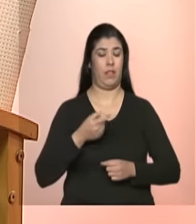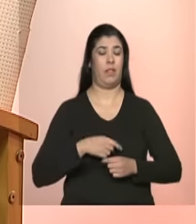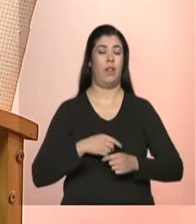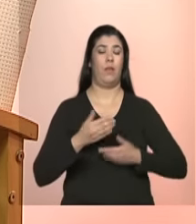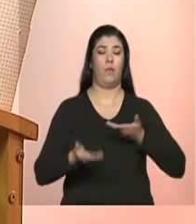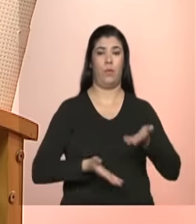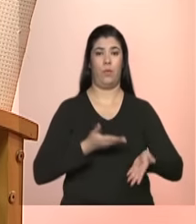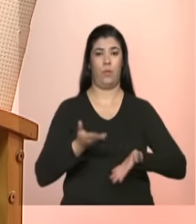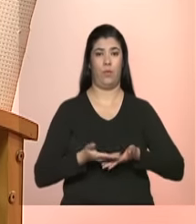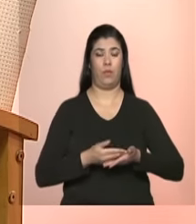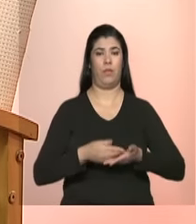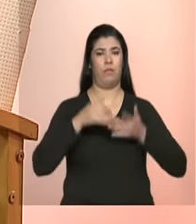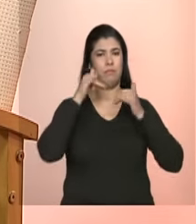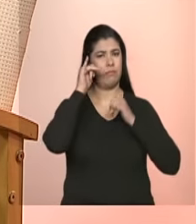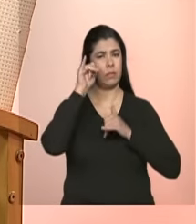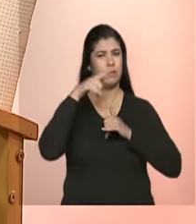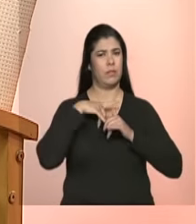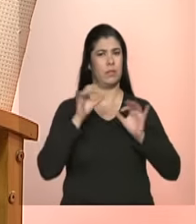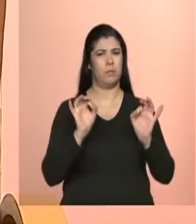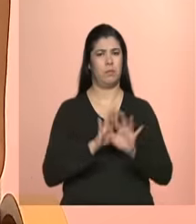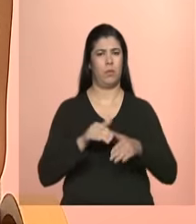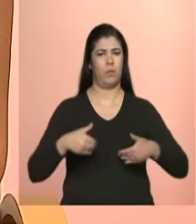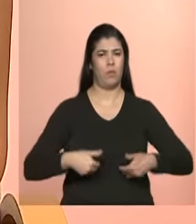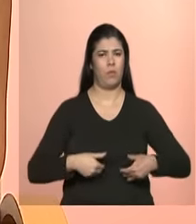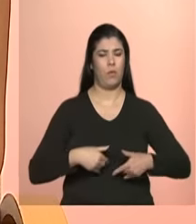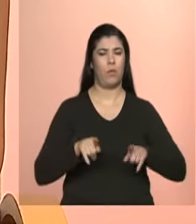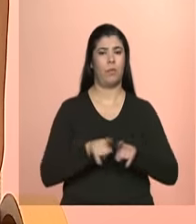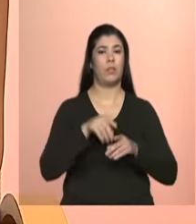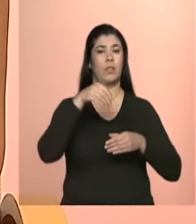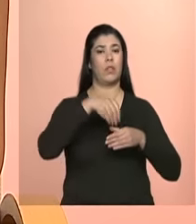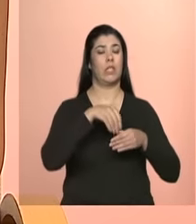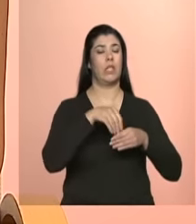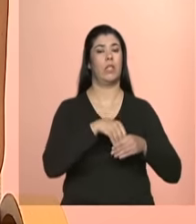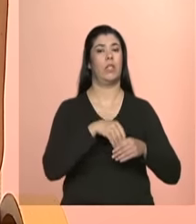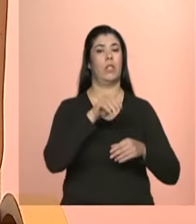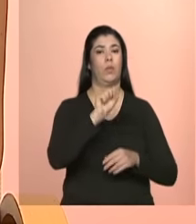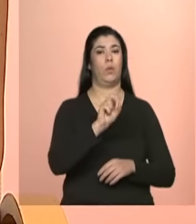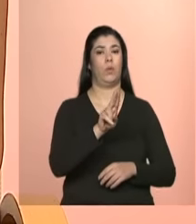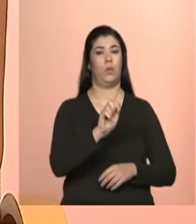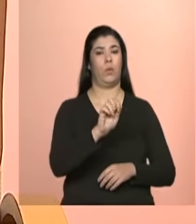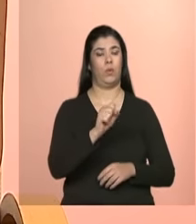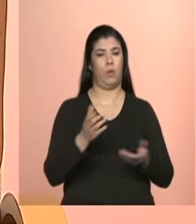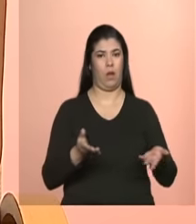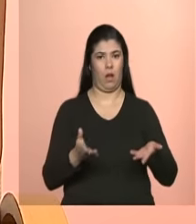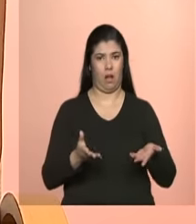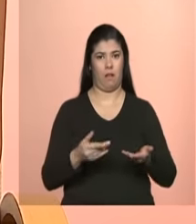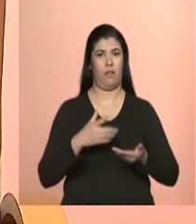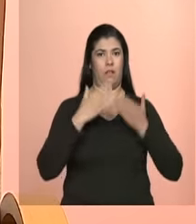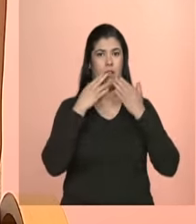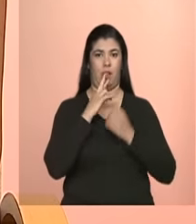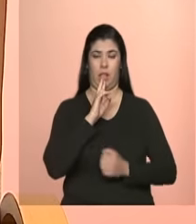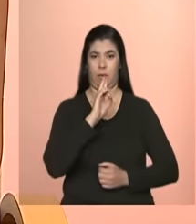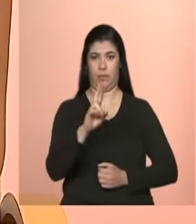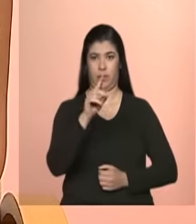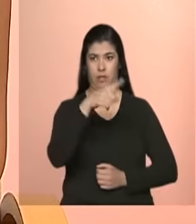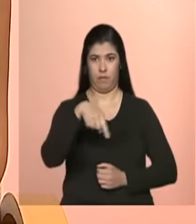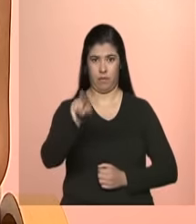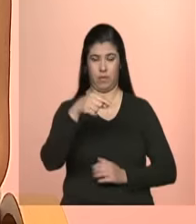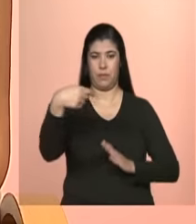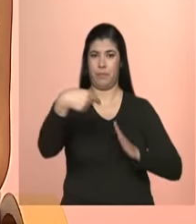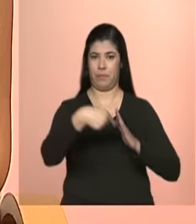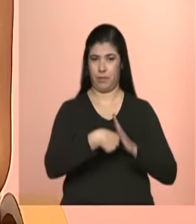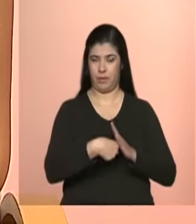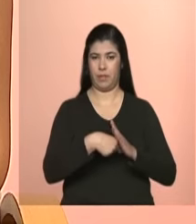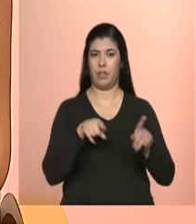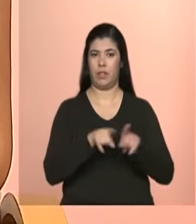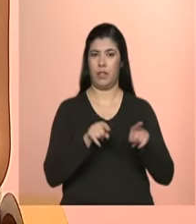Sistema Único de Assistência Social o SUAS este bloco será destinado a responder perguntas feitas pelo público e para